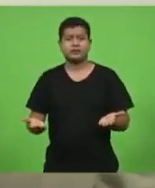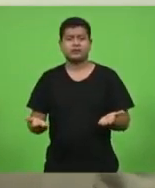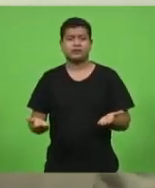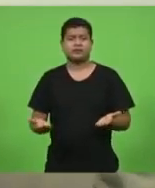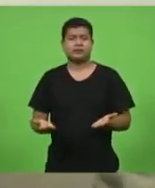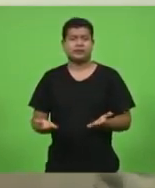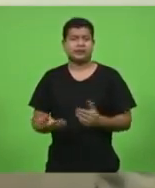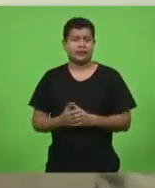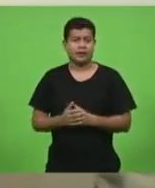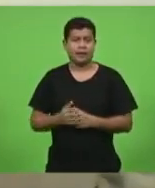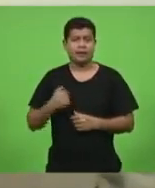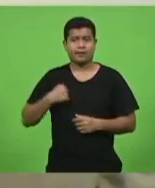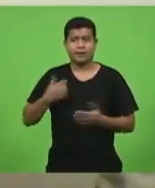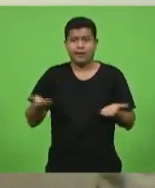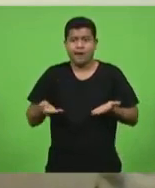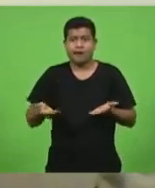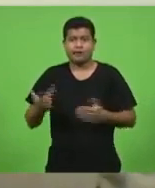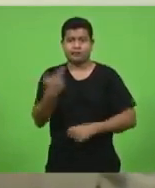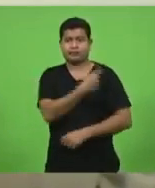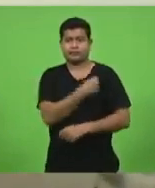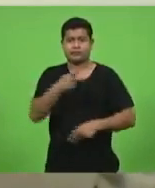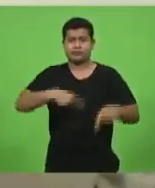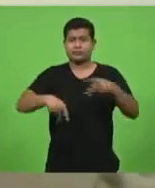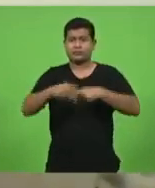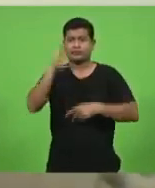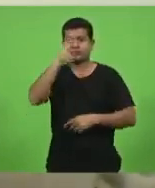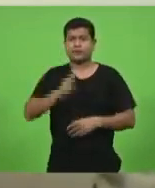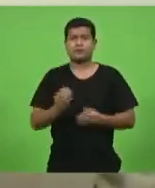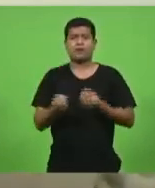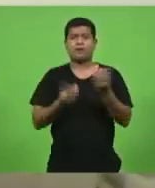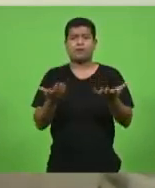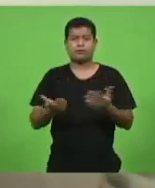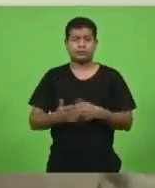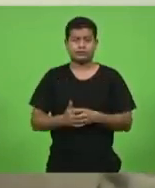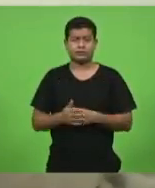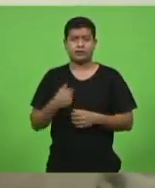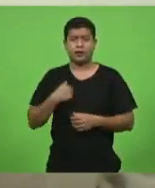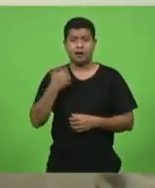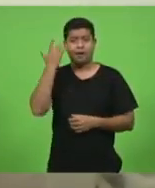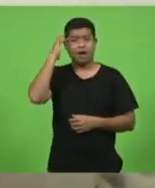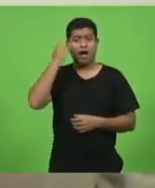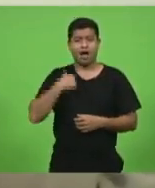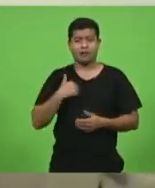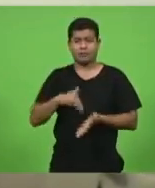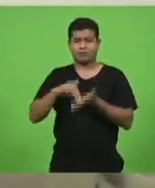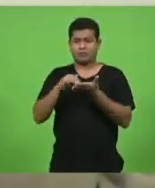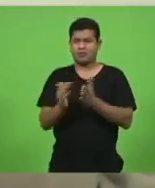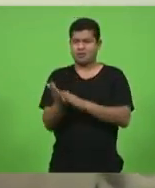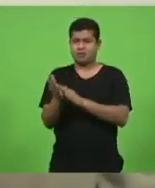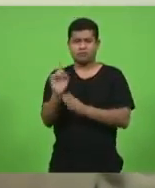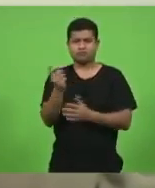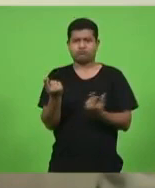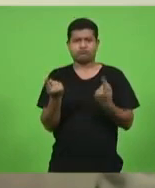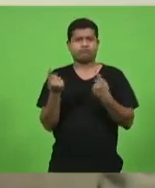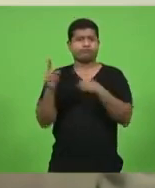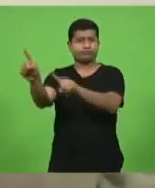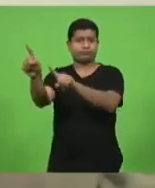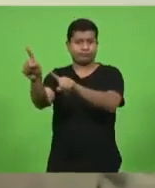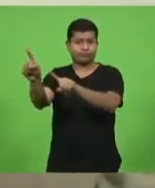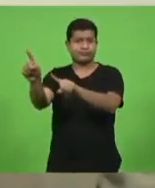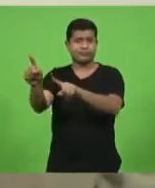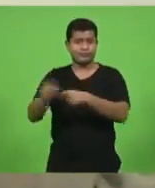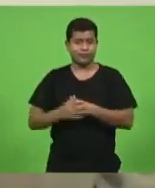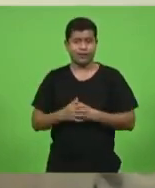então eu acho que é é uma moção de repúdio não de aplausos então eu quero